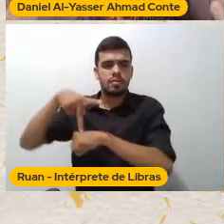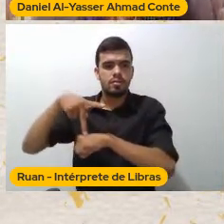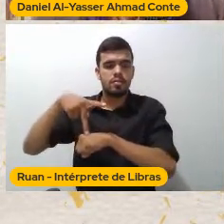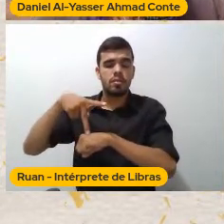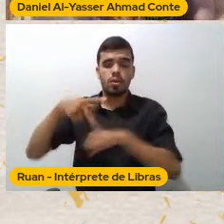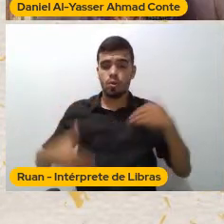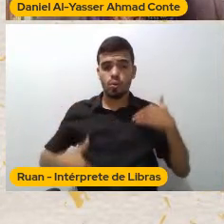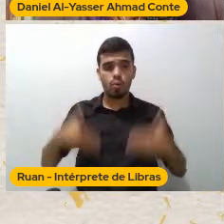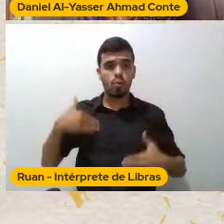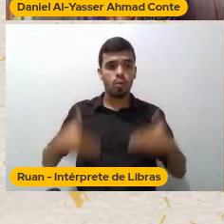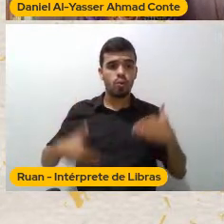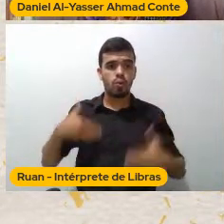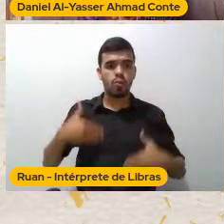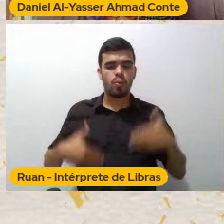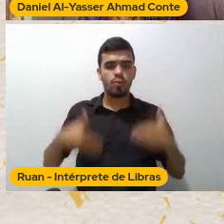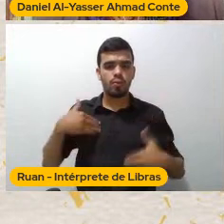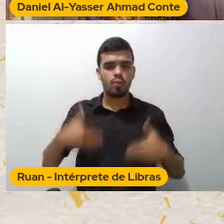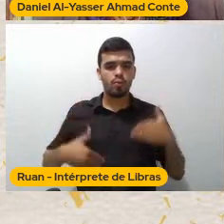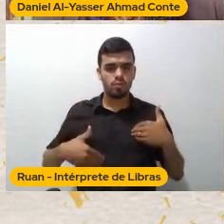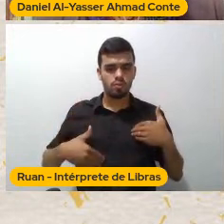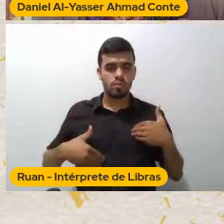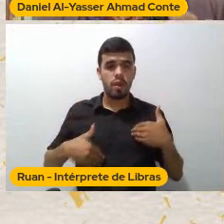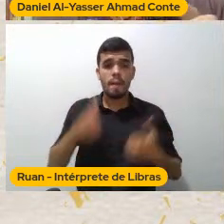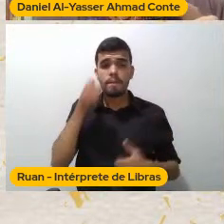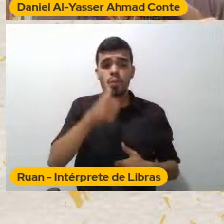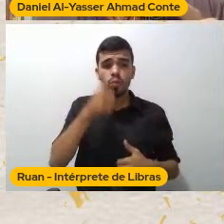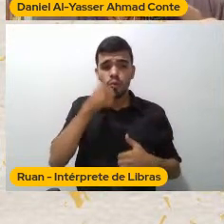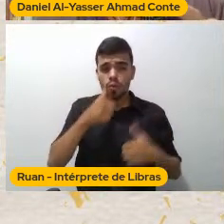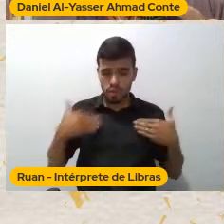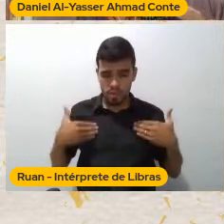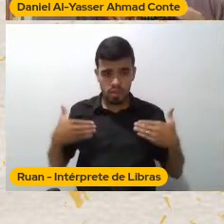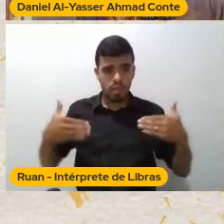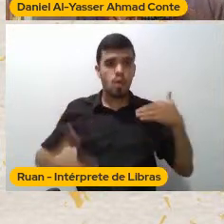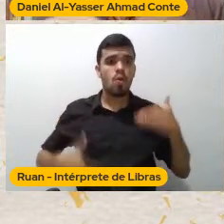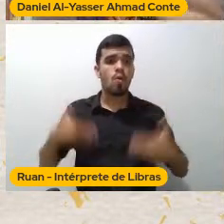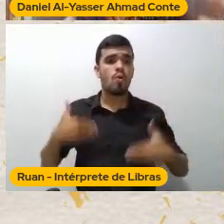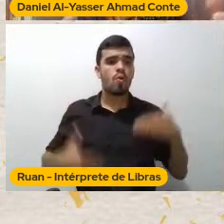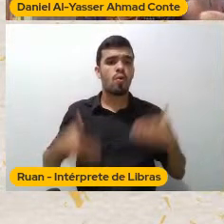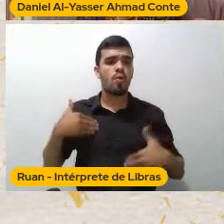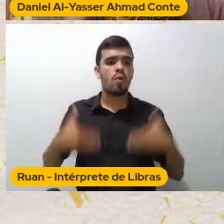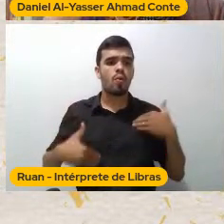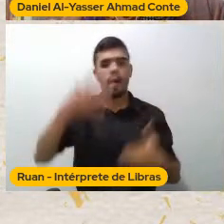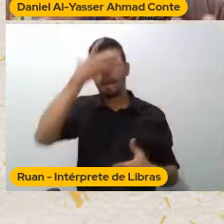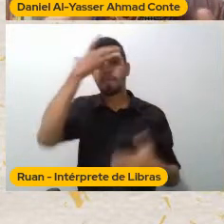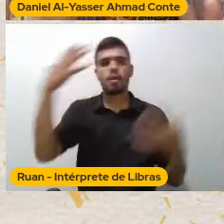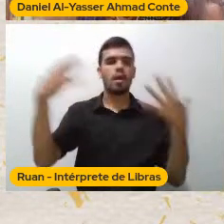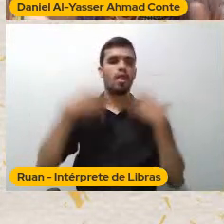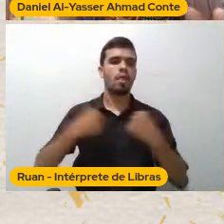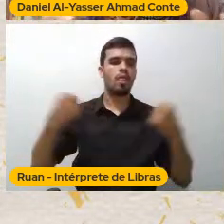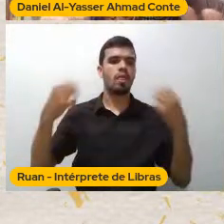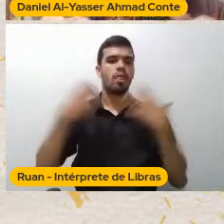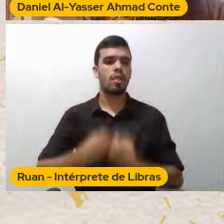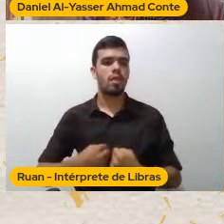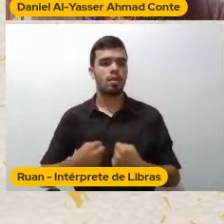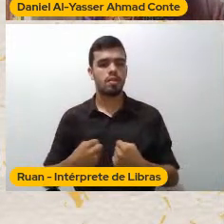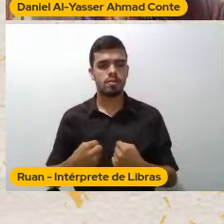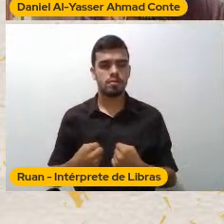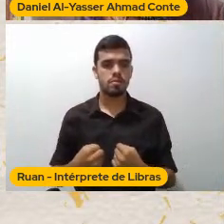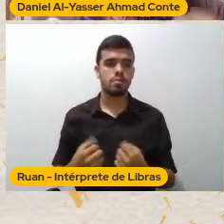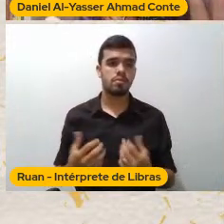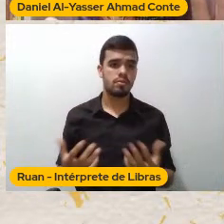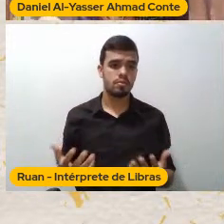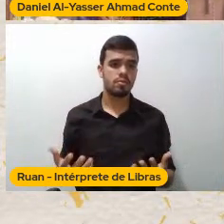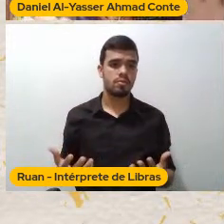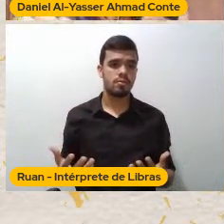ser Dado à esfoliação E isso Se constituiu Como um construto De discurso